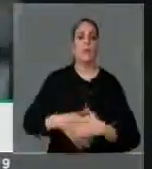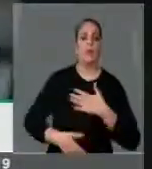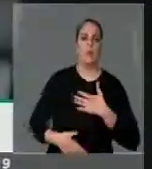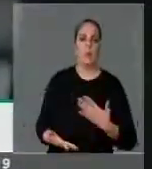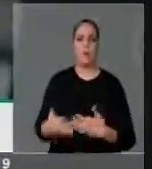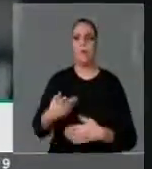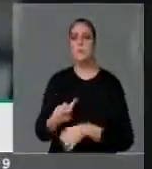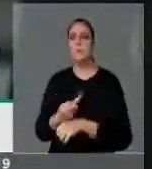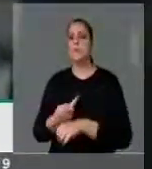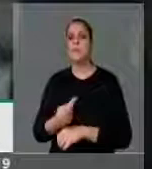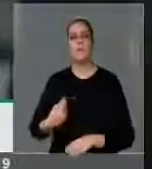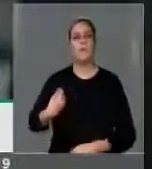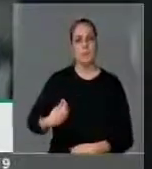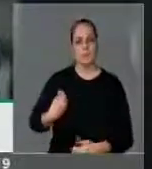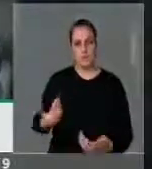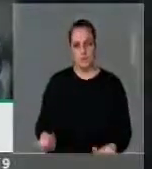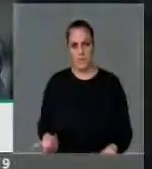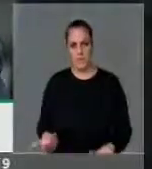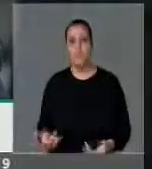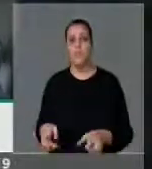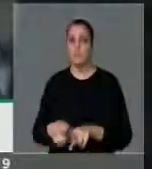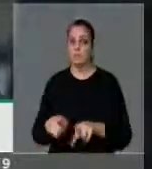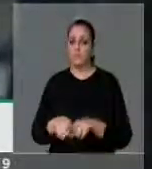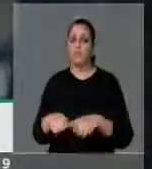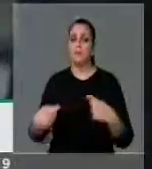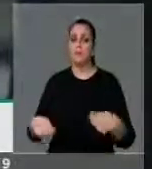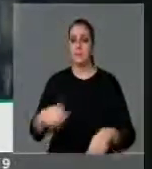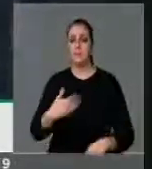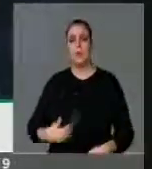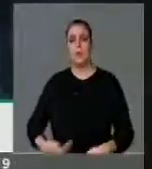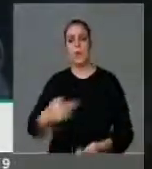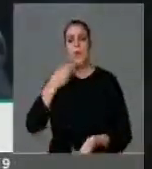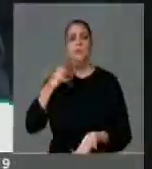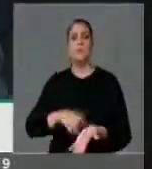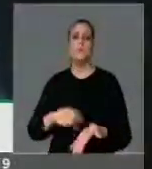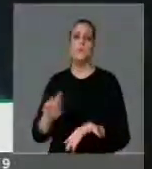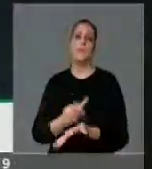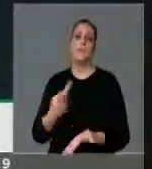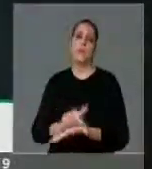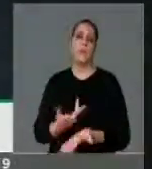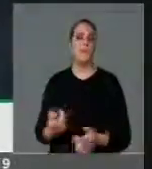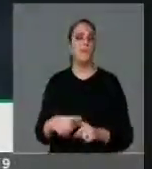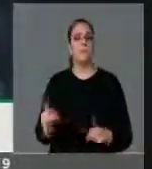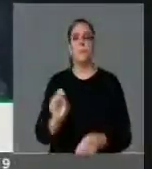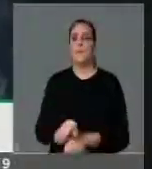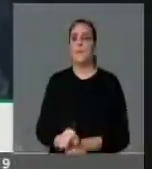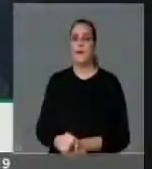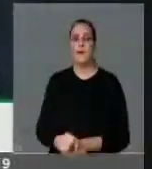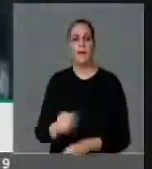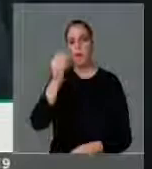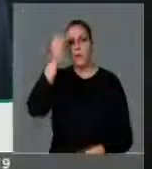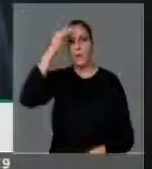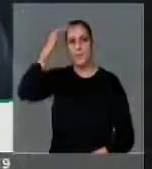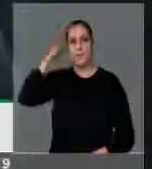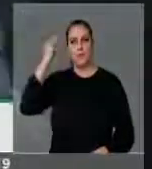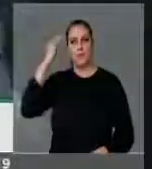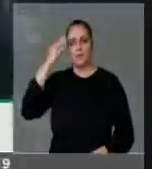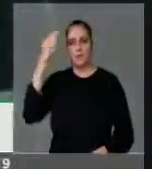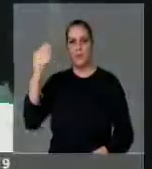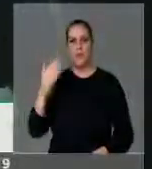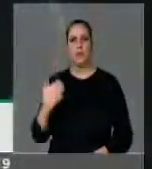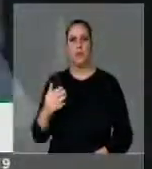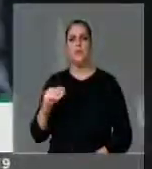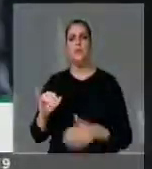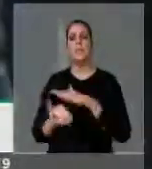e de reconhecimento do erro do Estado brasileiro, infelizmente, estão congelados no governo Temer. Obrigado. Para o Instituto Paulo